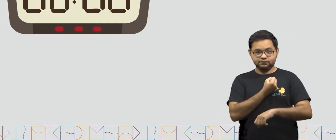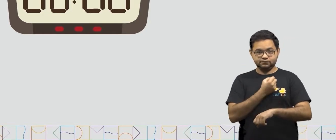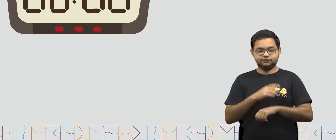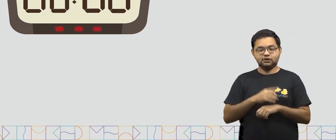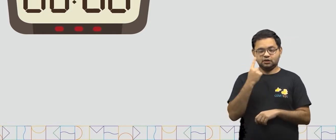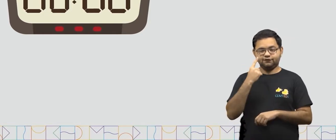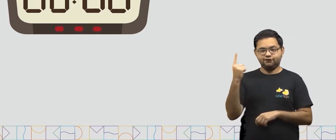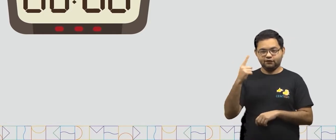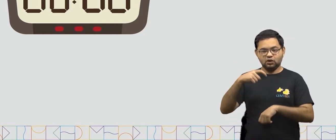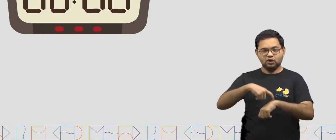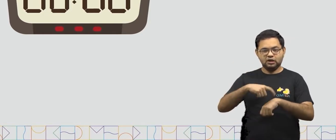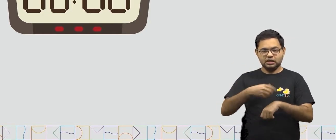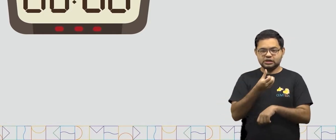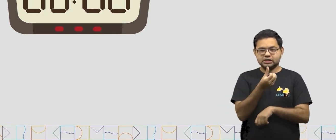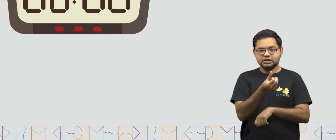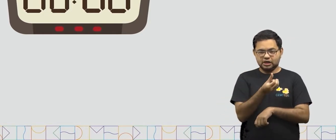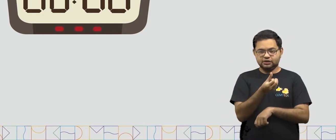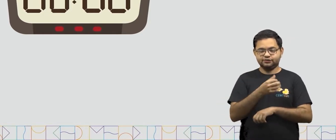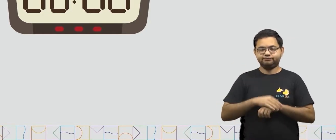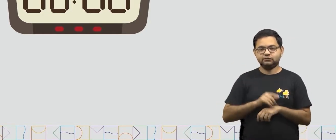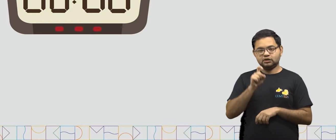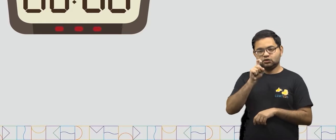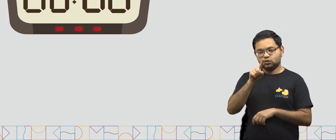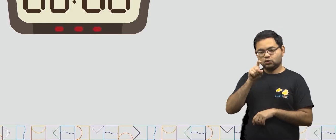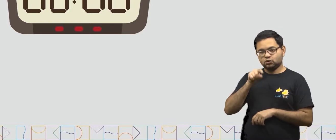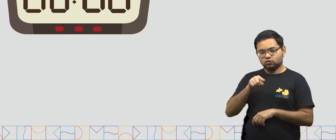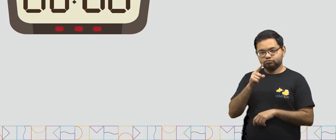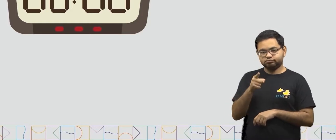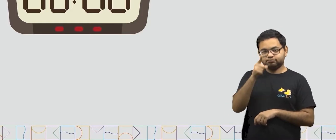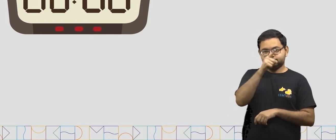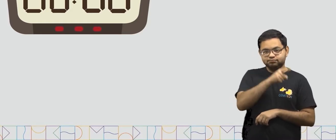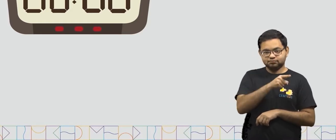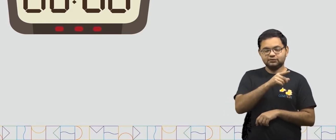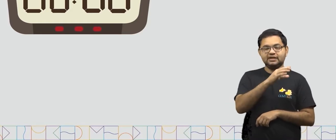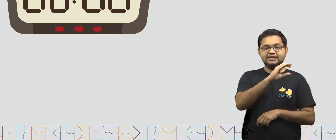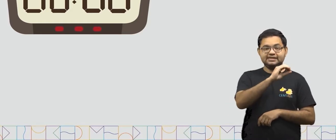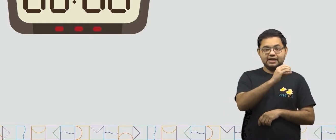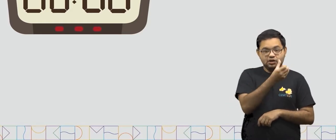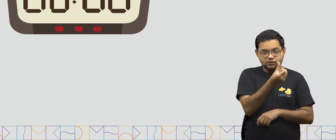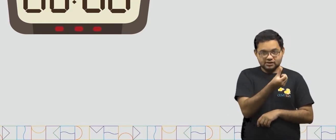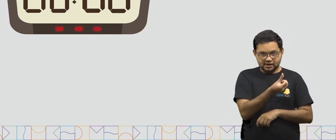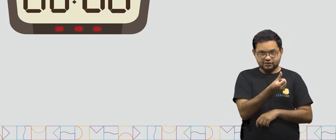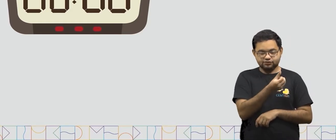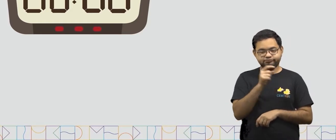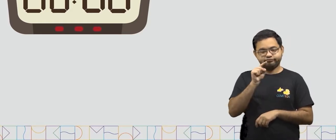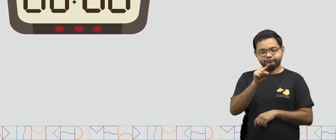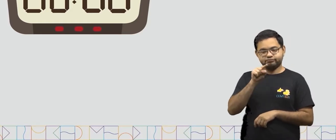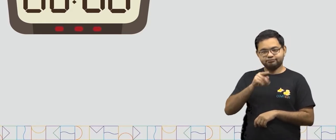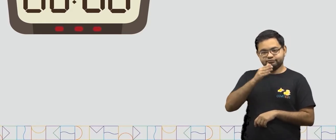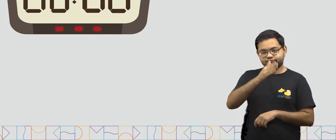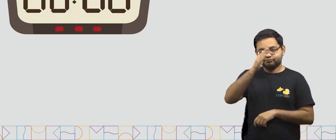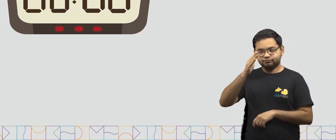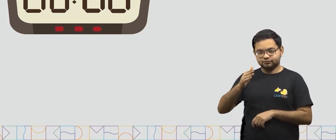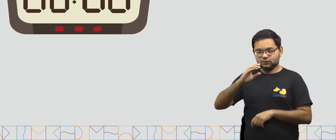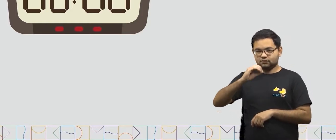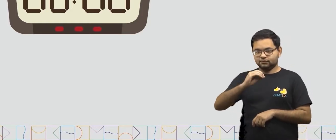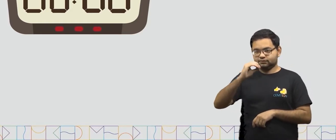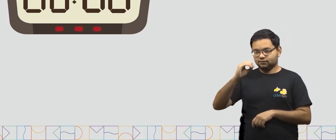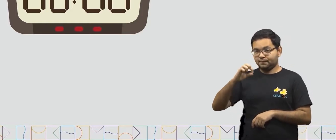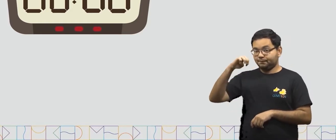horas. Antes dos dois pontos, temos as horas. E após os dois pontos, temos os minutos.